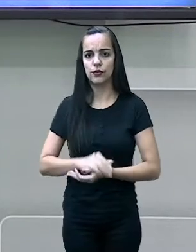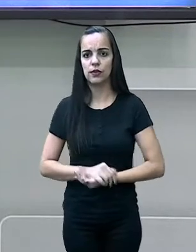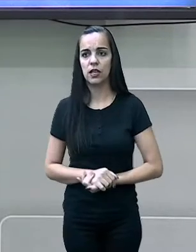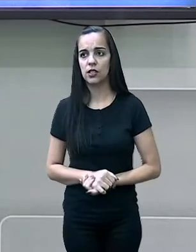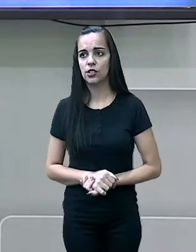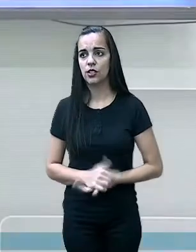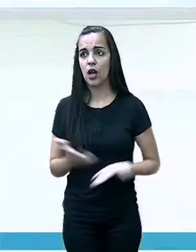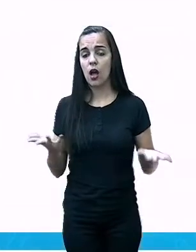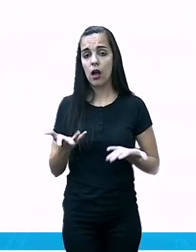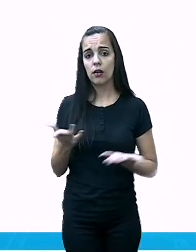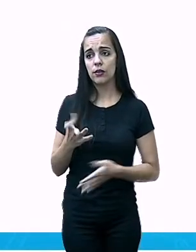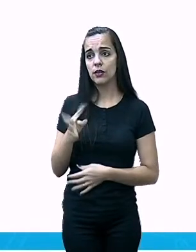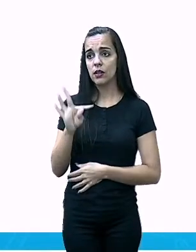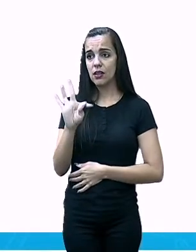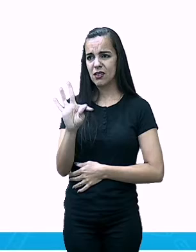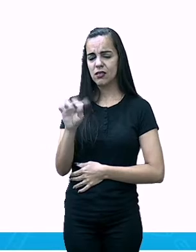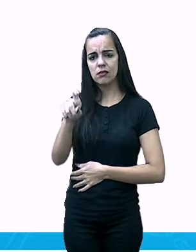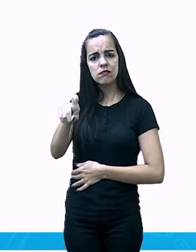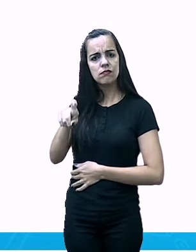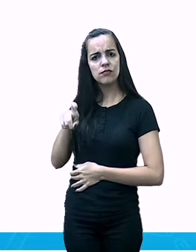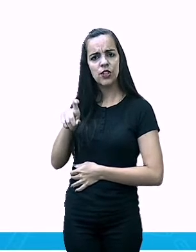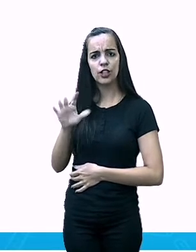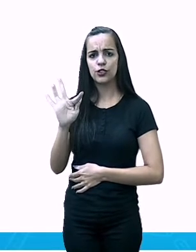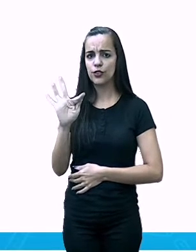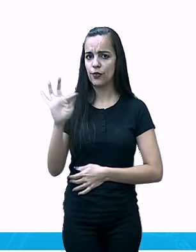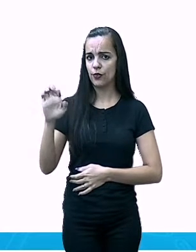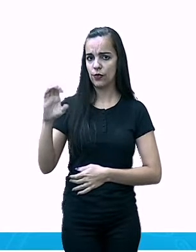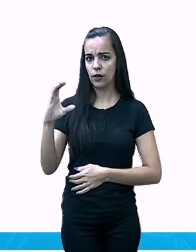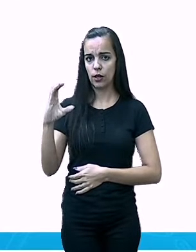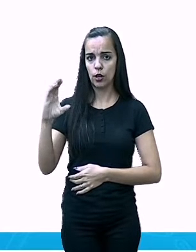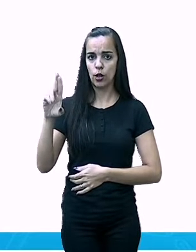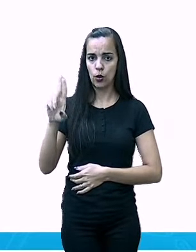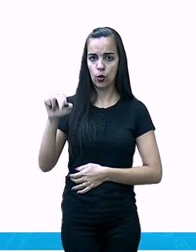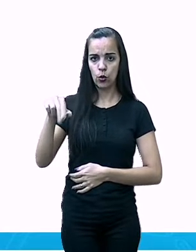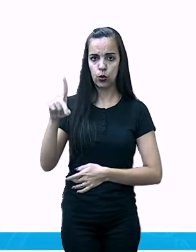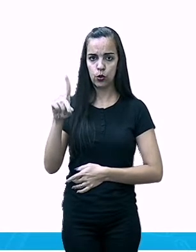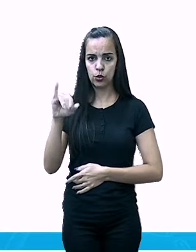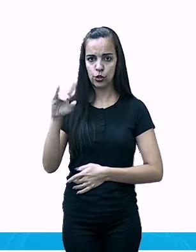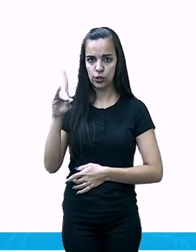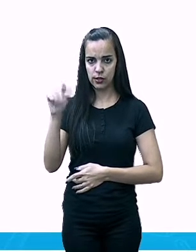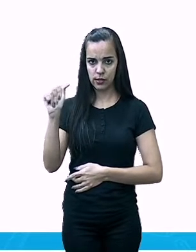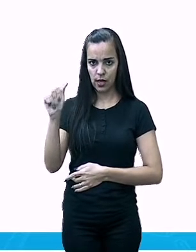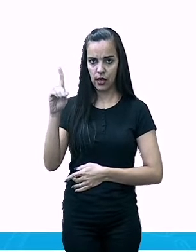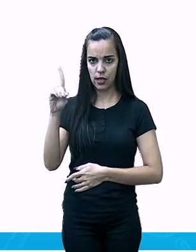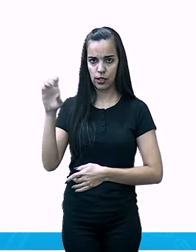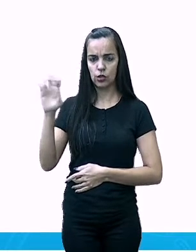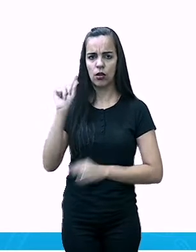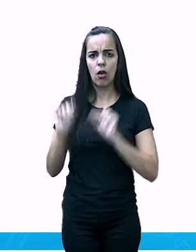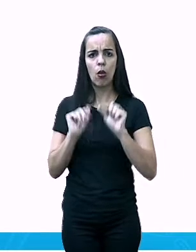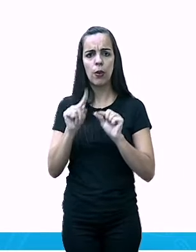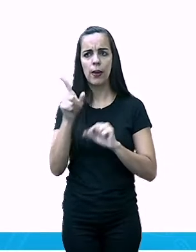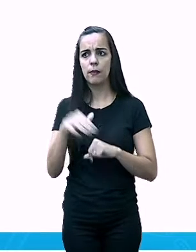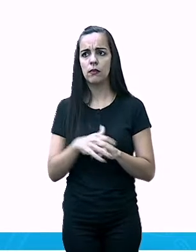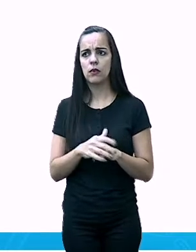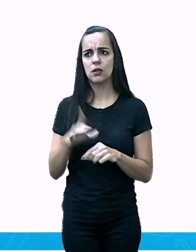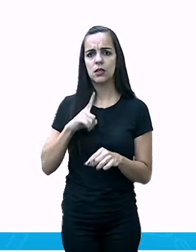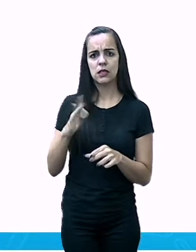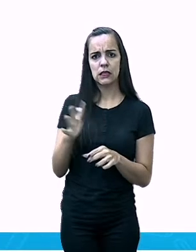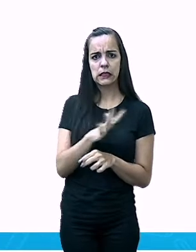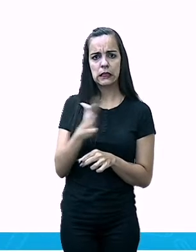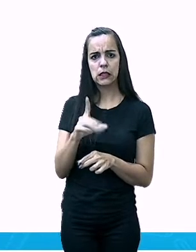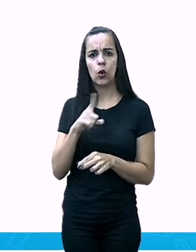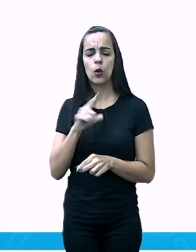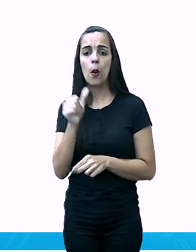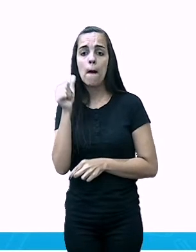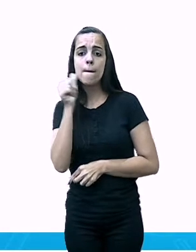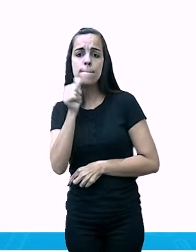Taxa de fecundidade. Indica o número de filhos por mulher.